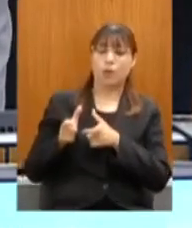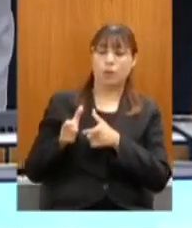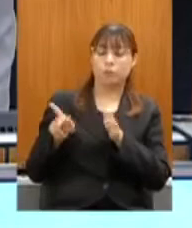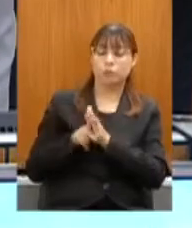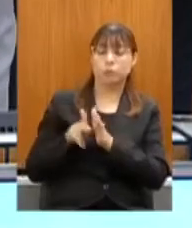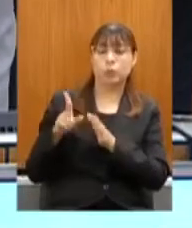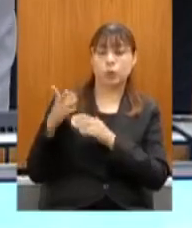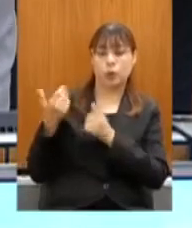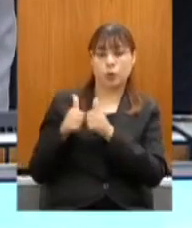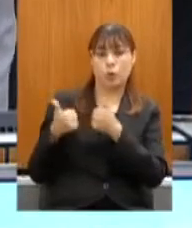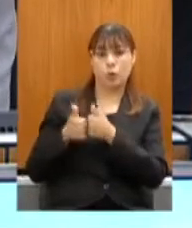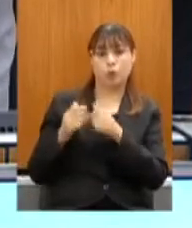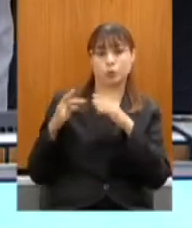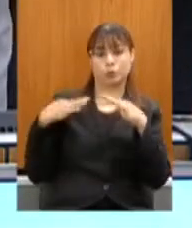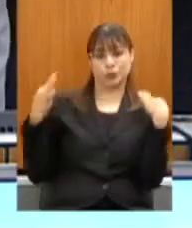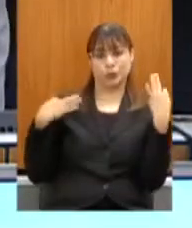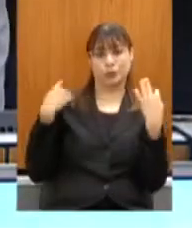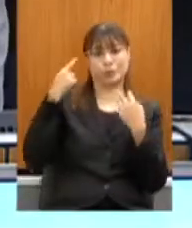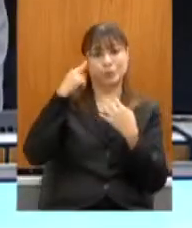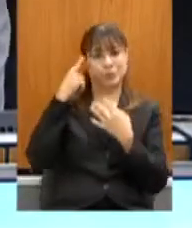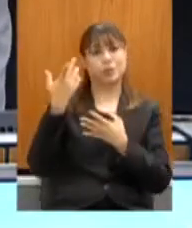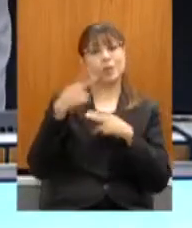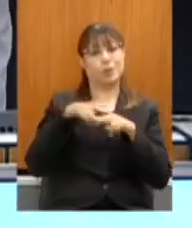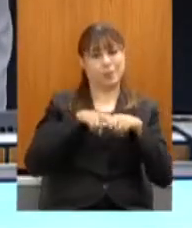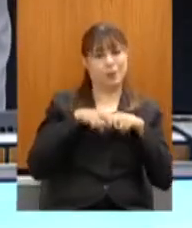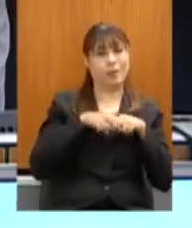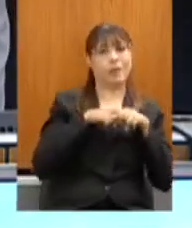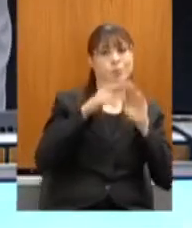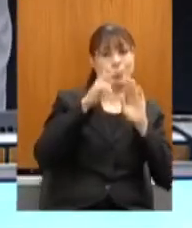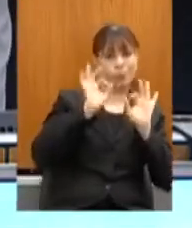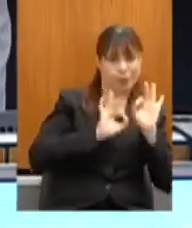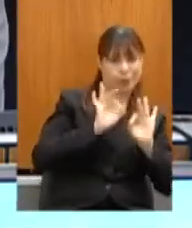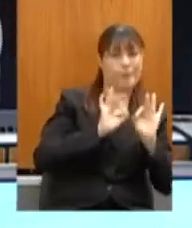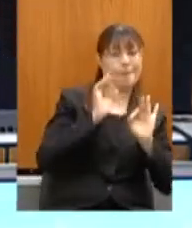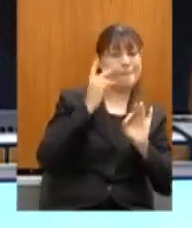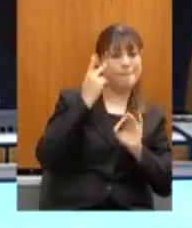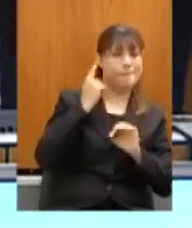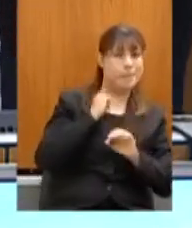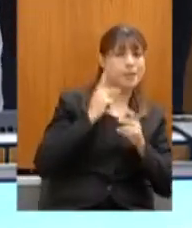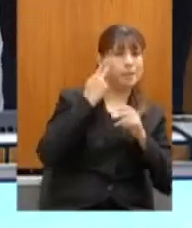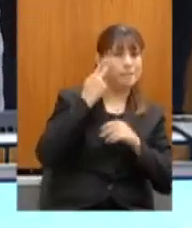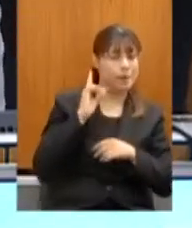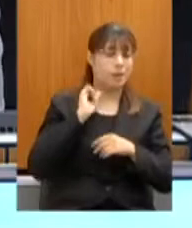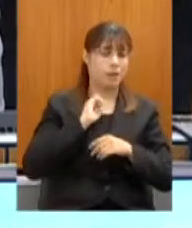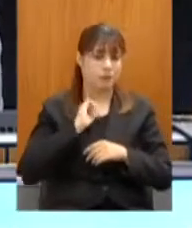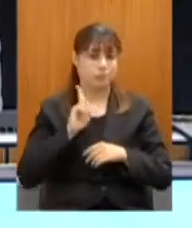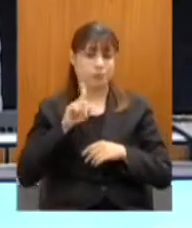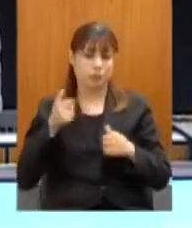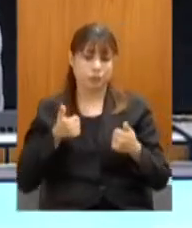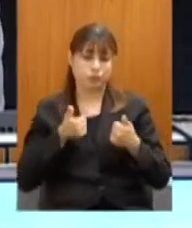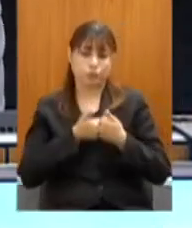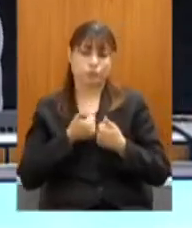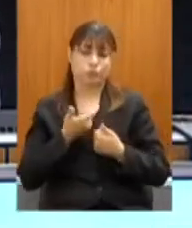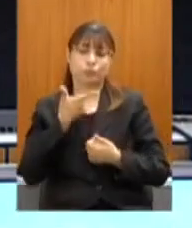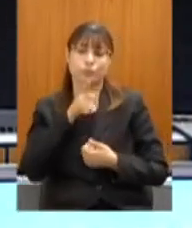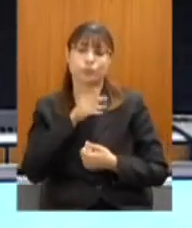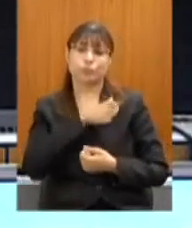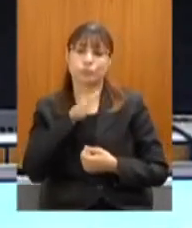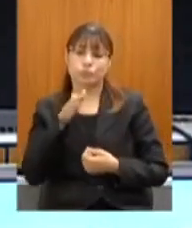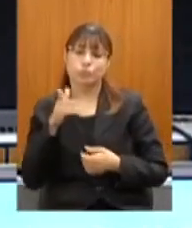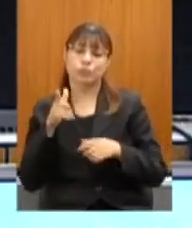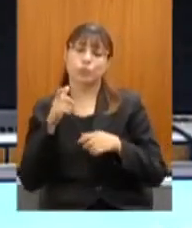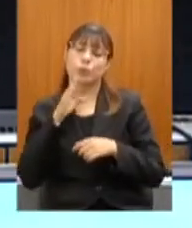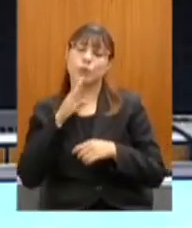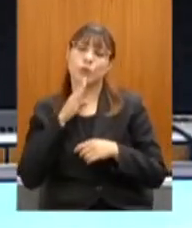pensando também nesse Minas para Minas, que é um turismo de proximidade. E, em Belo Horizonte, sobretudo, isso era um pedido